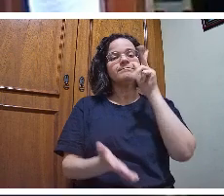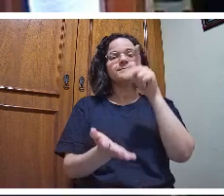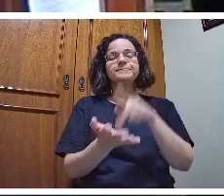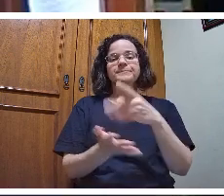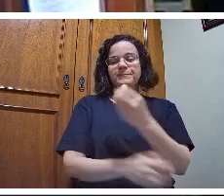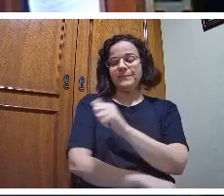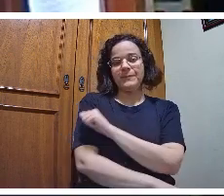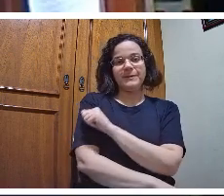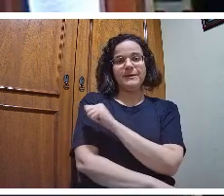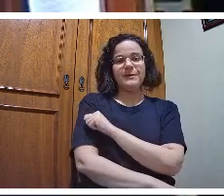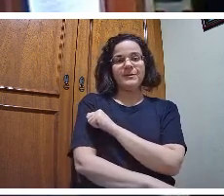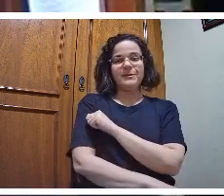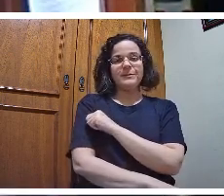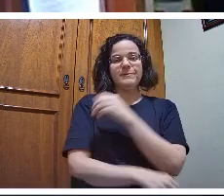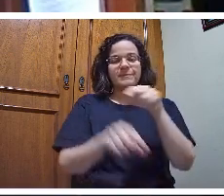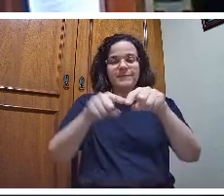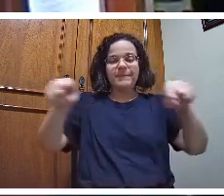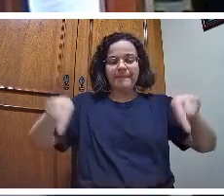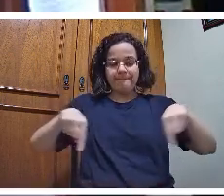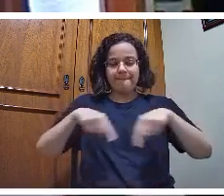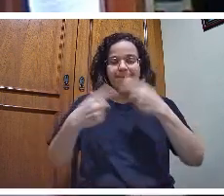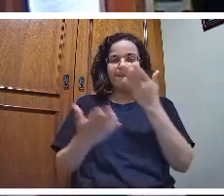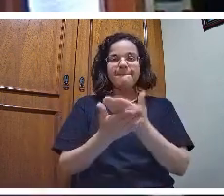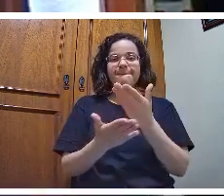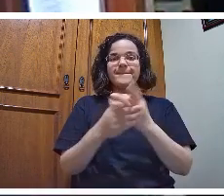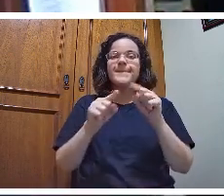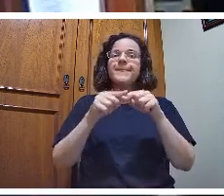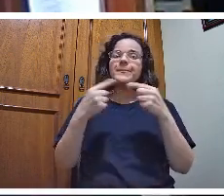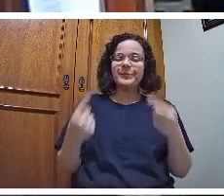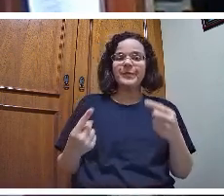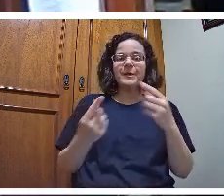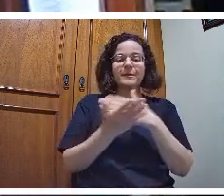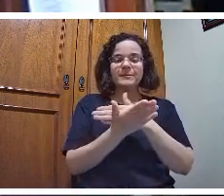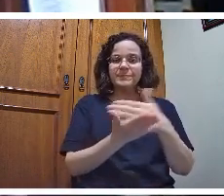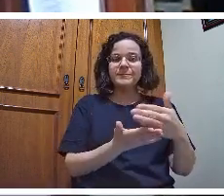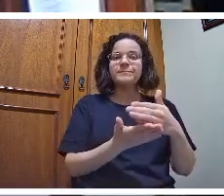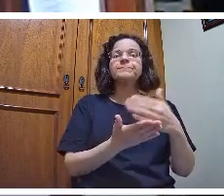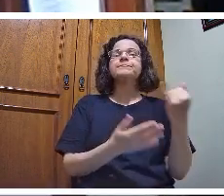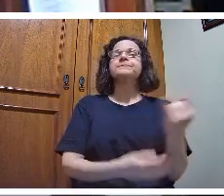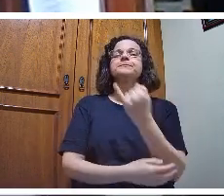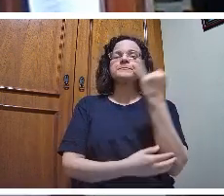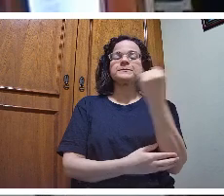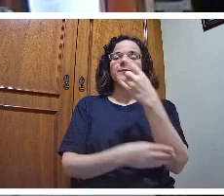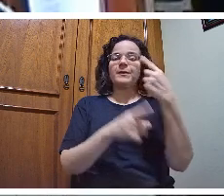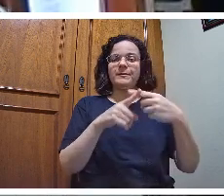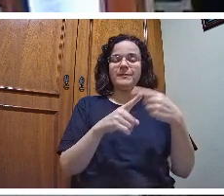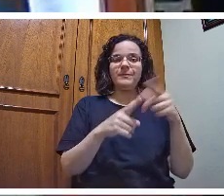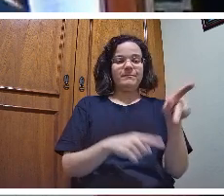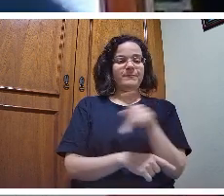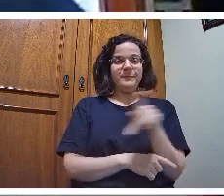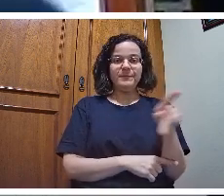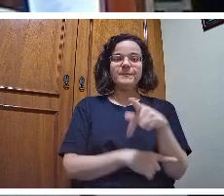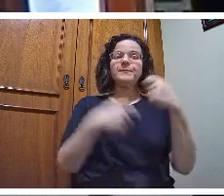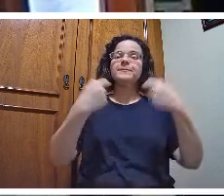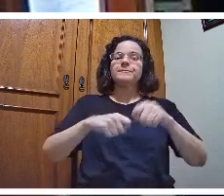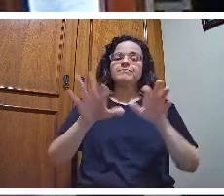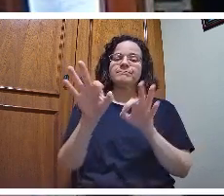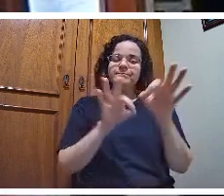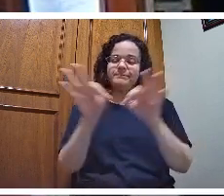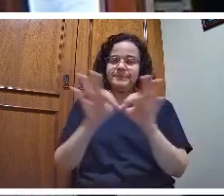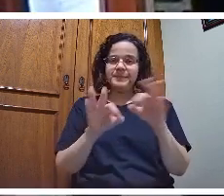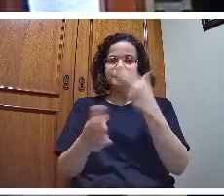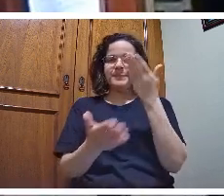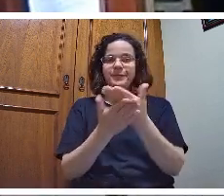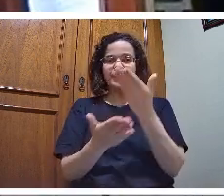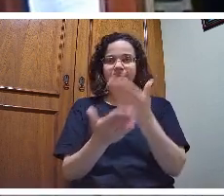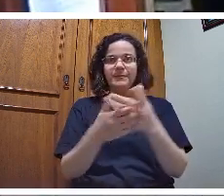ela continua válida porque o professor deve planejar suas aulas também dentro dessa perspectiva, ou pode